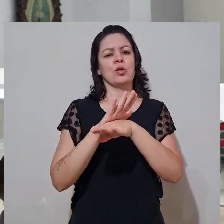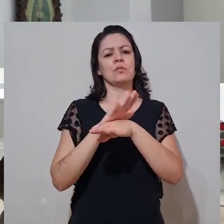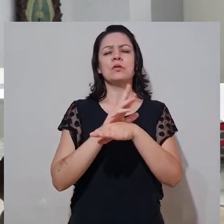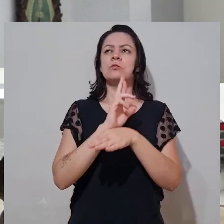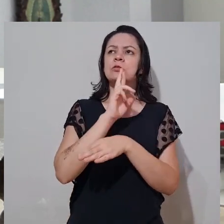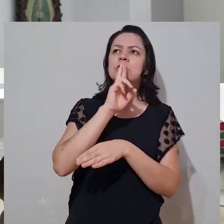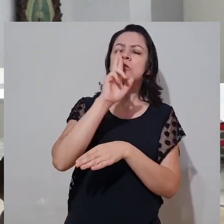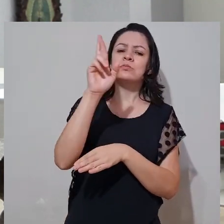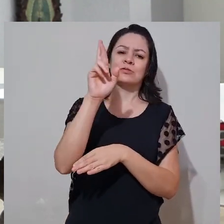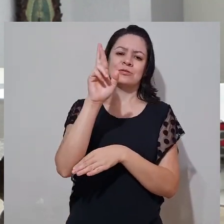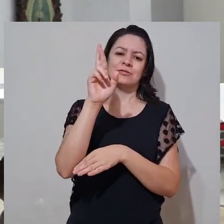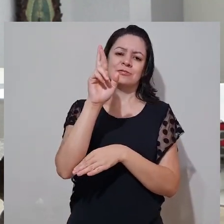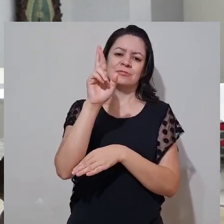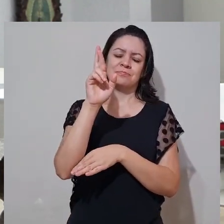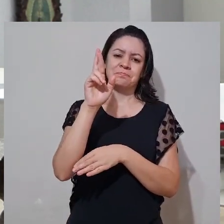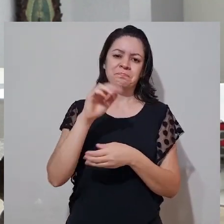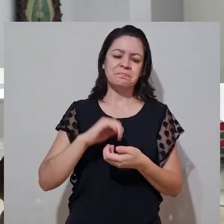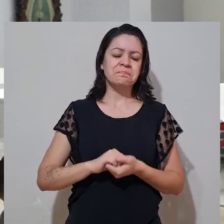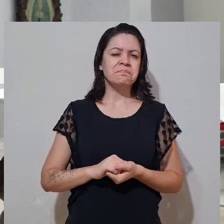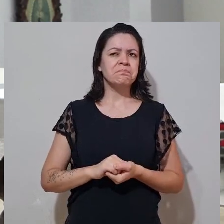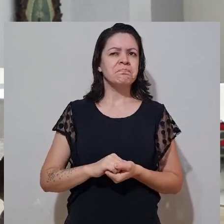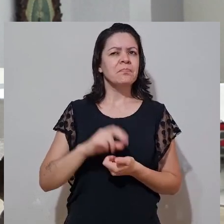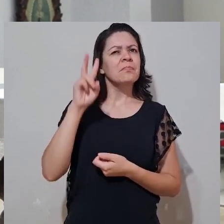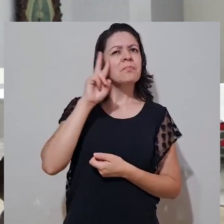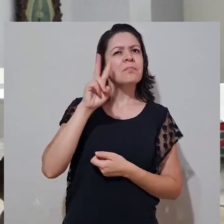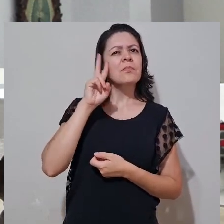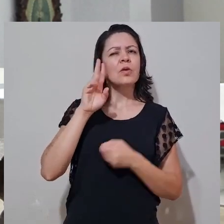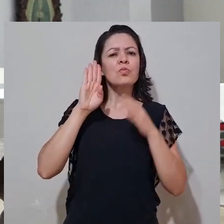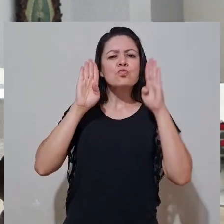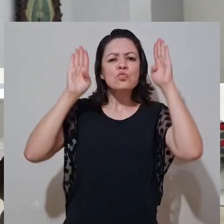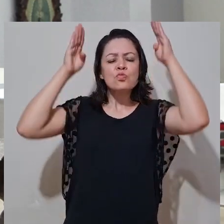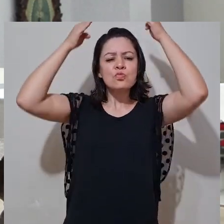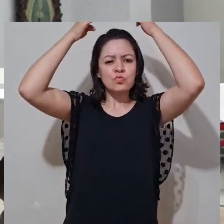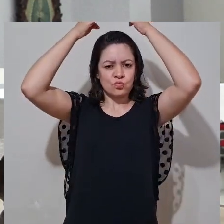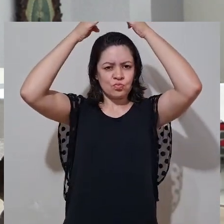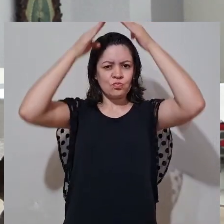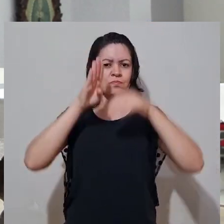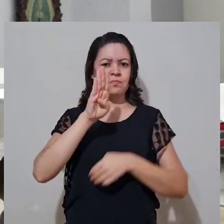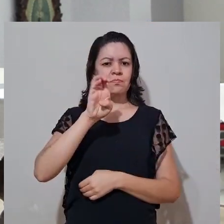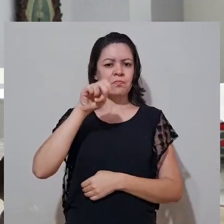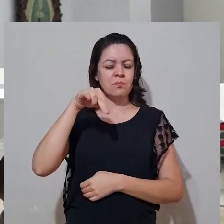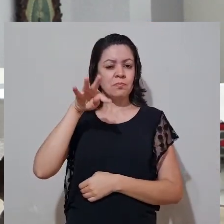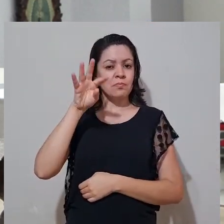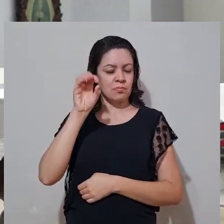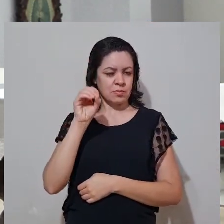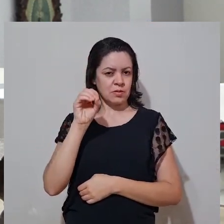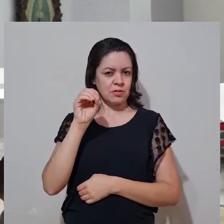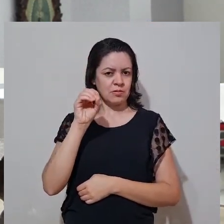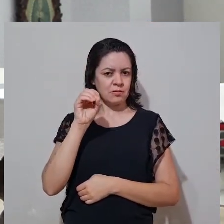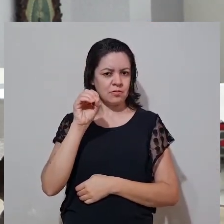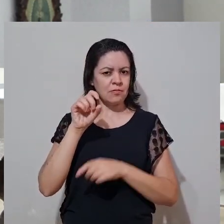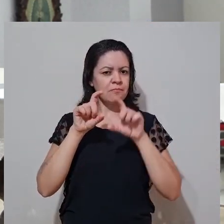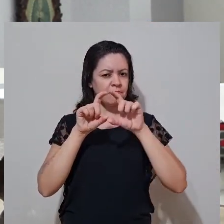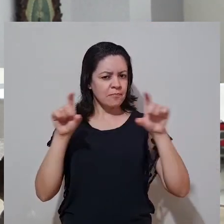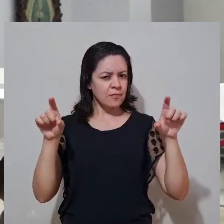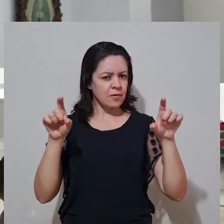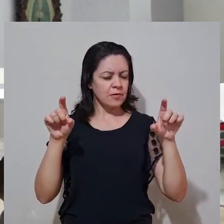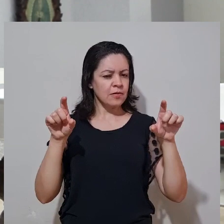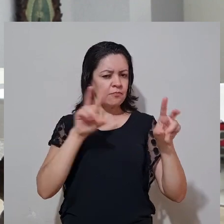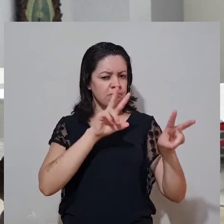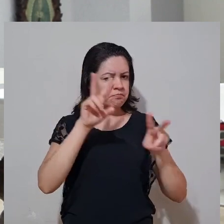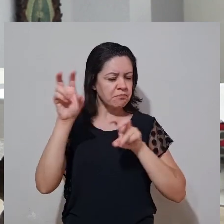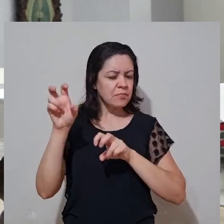Senhor também nos dá as condições necessárias para respondermos a sua vida, respondermos o seu chamado.